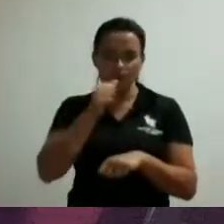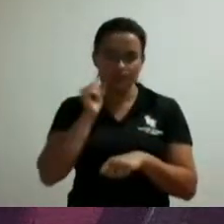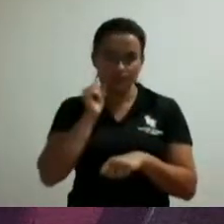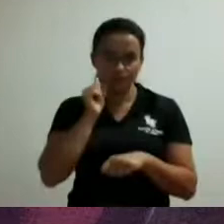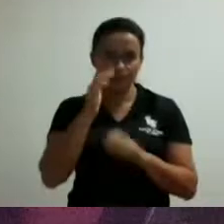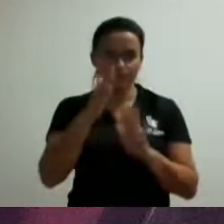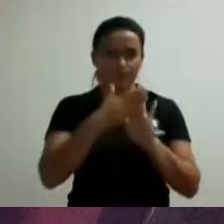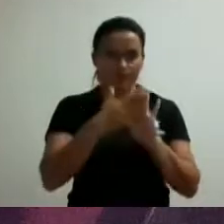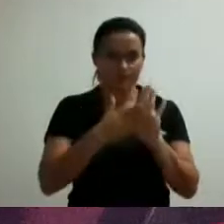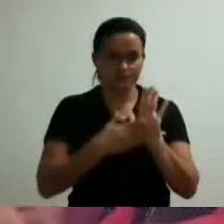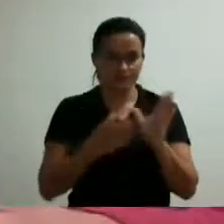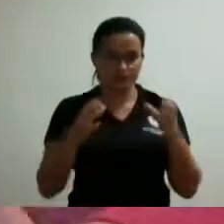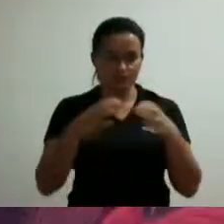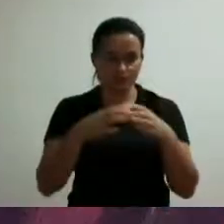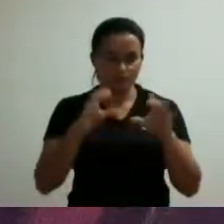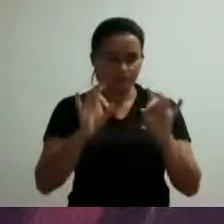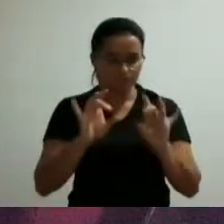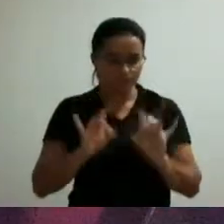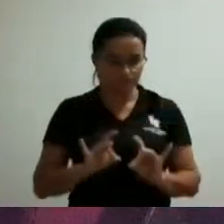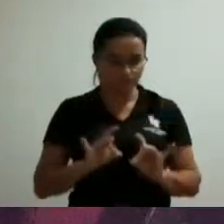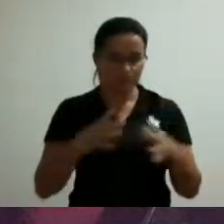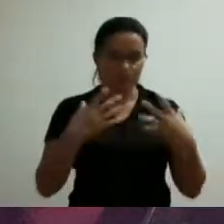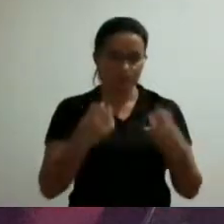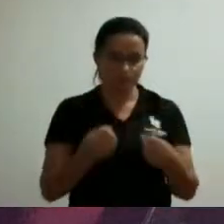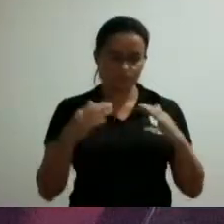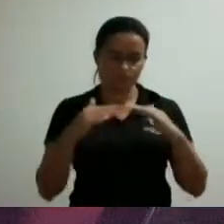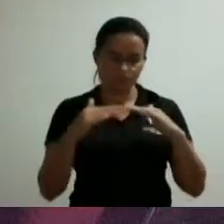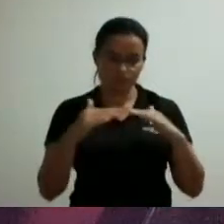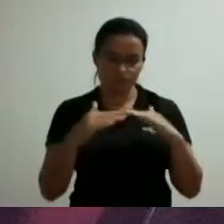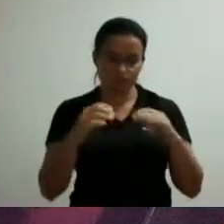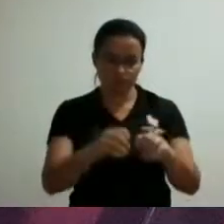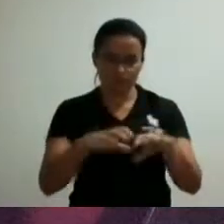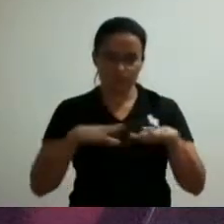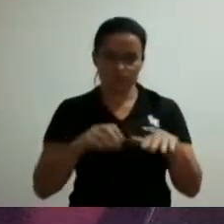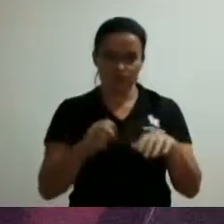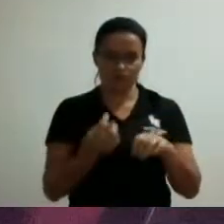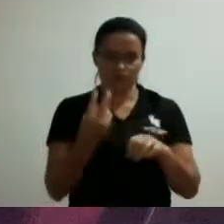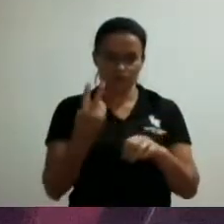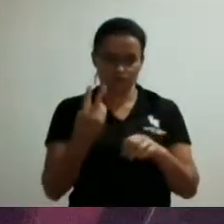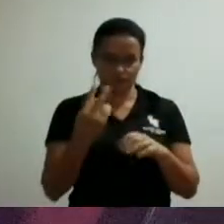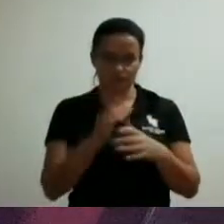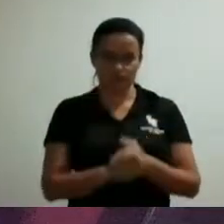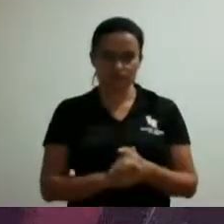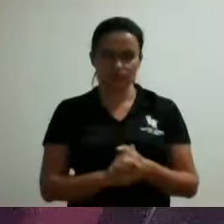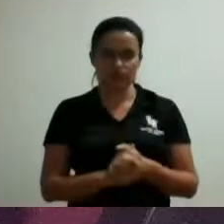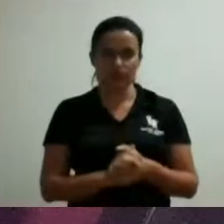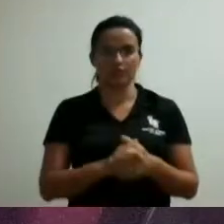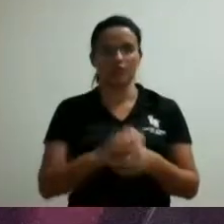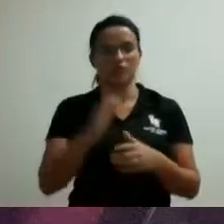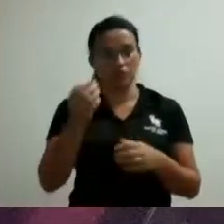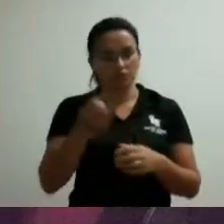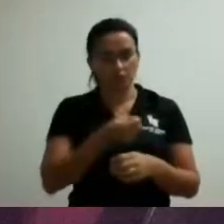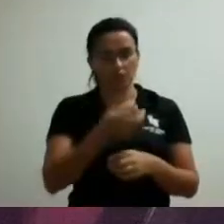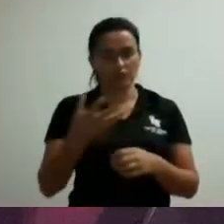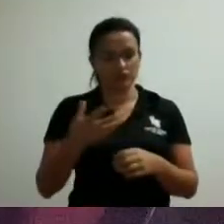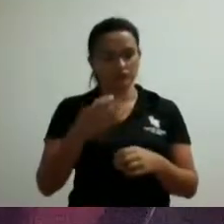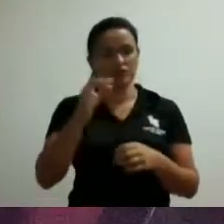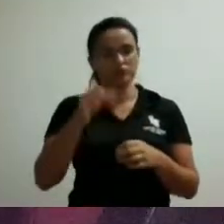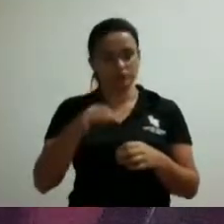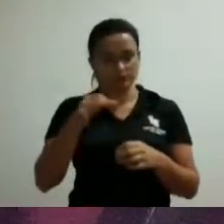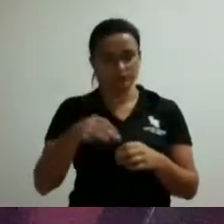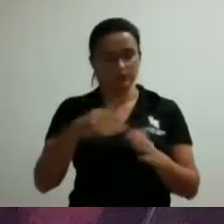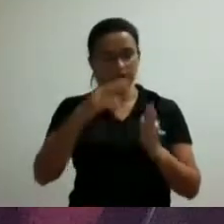comissão de especial favorável 1 e plenário 1 plenário 2 coram pelo voto favorável e dois textos membros da câmara observação leitura dos